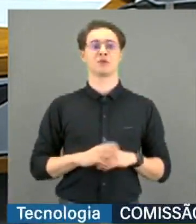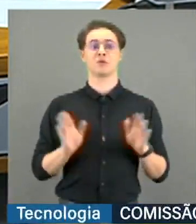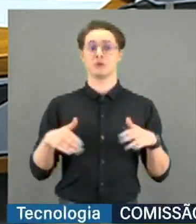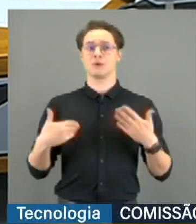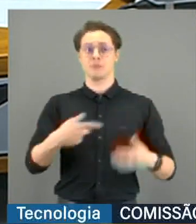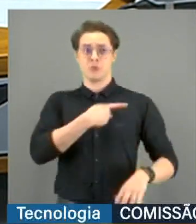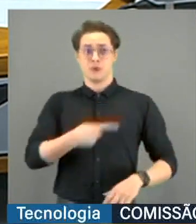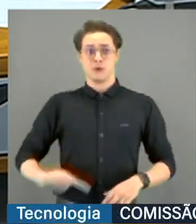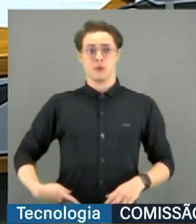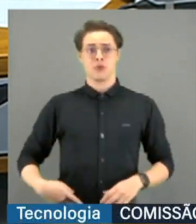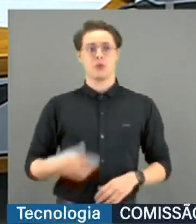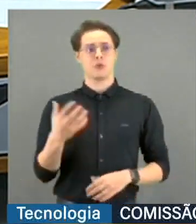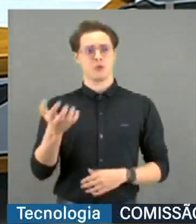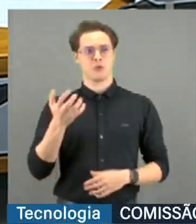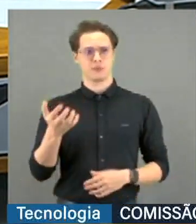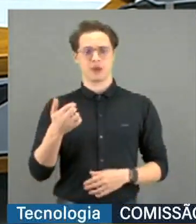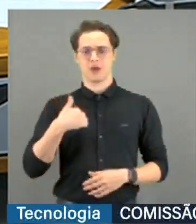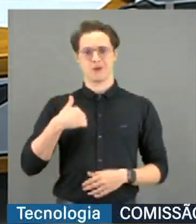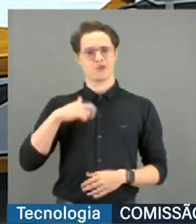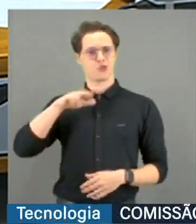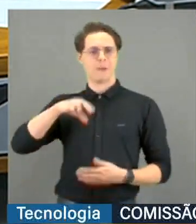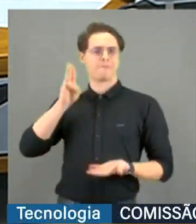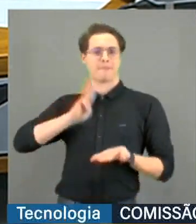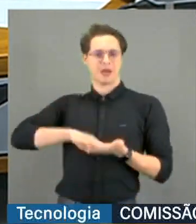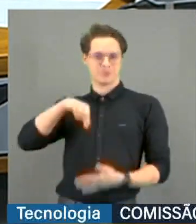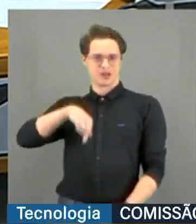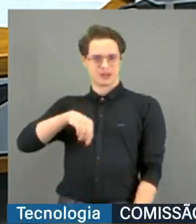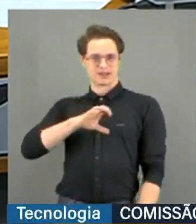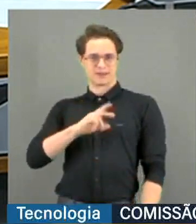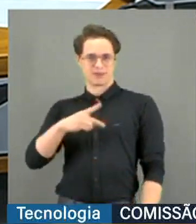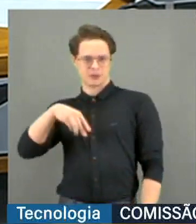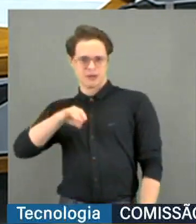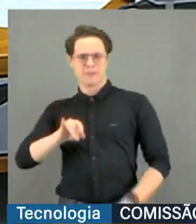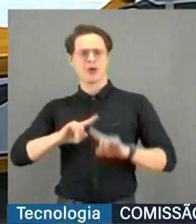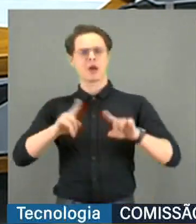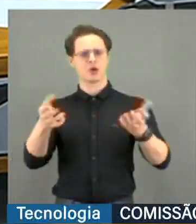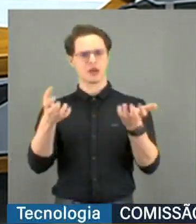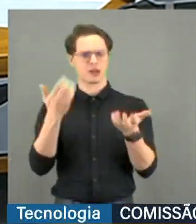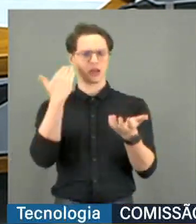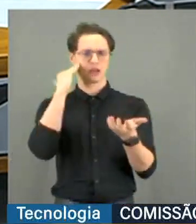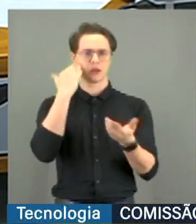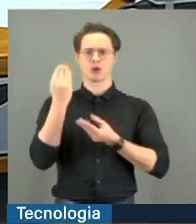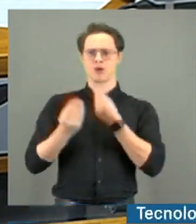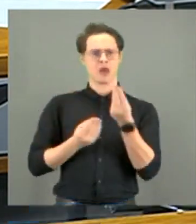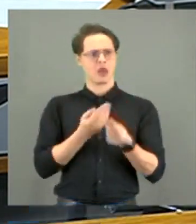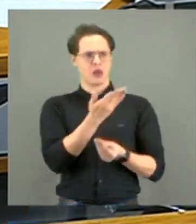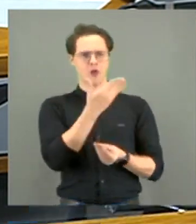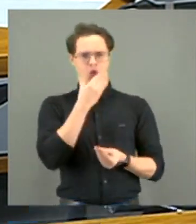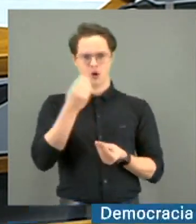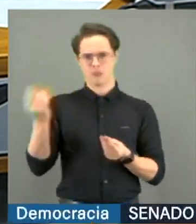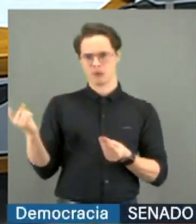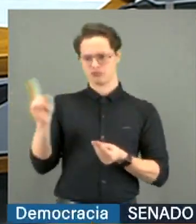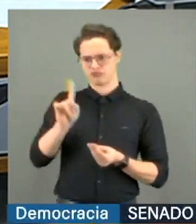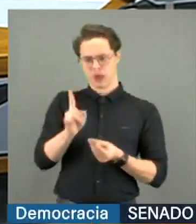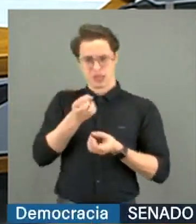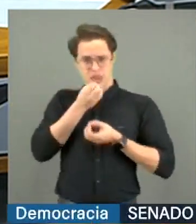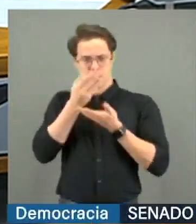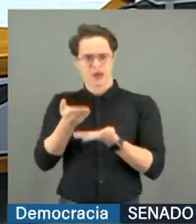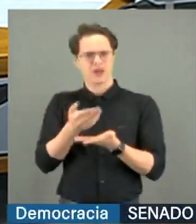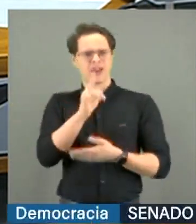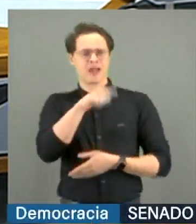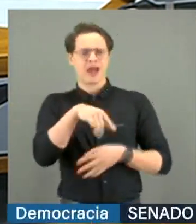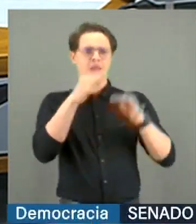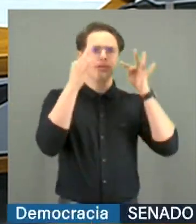Presidente, eu gostaria, como não membro, de entender como este requerimento e como o depoente está aqui, só para eu entender. Ele está como